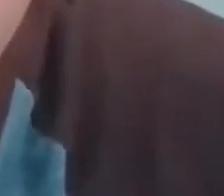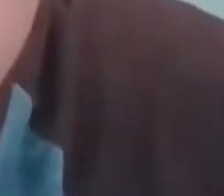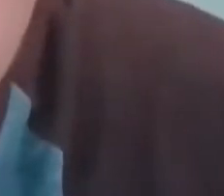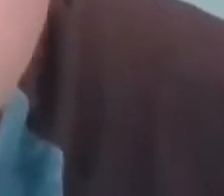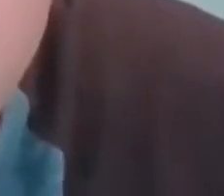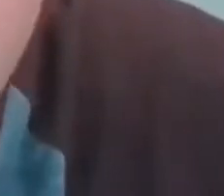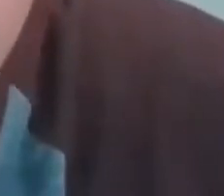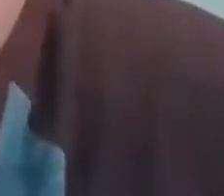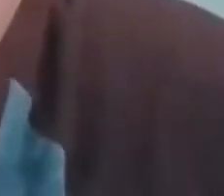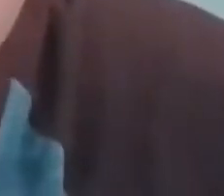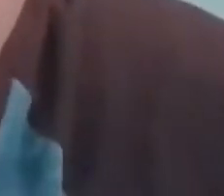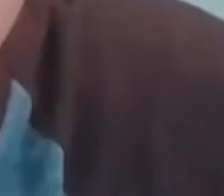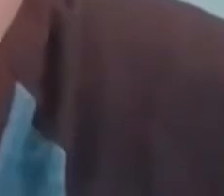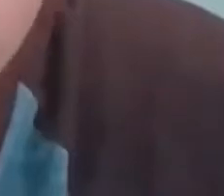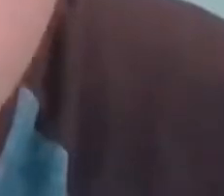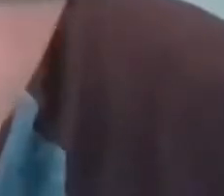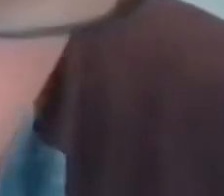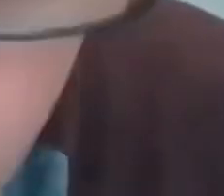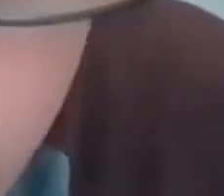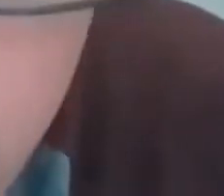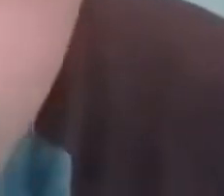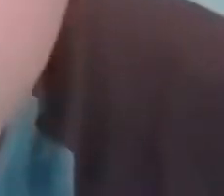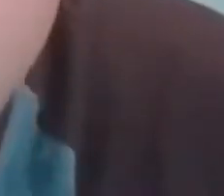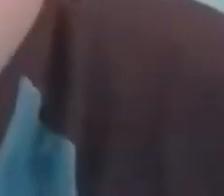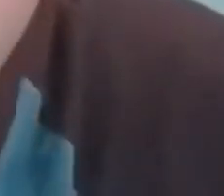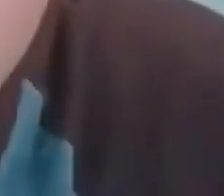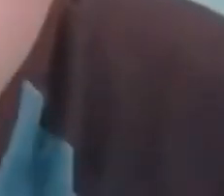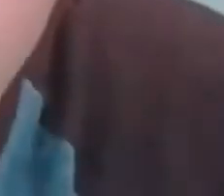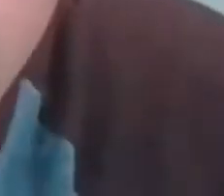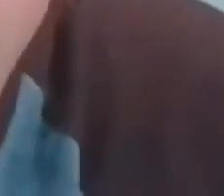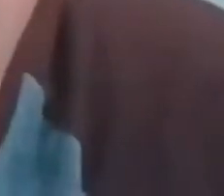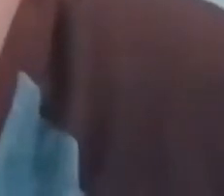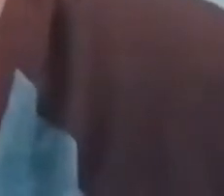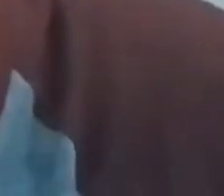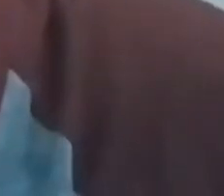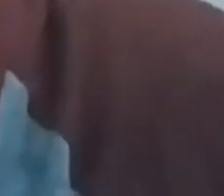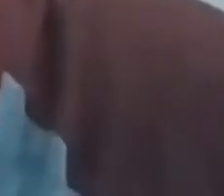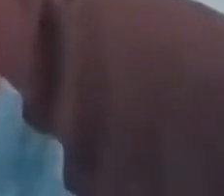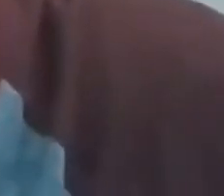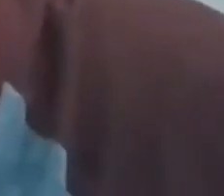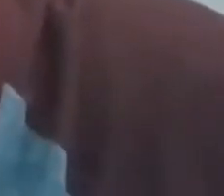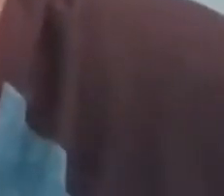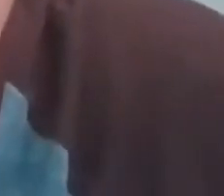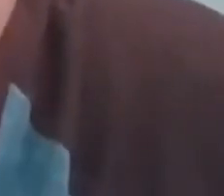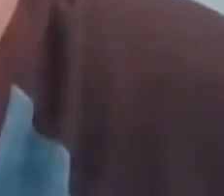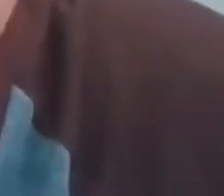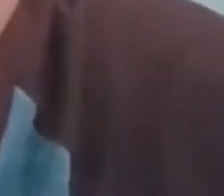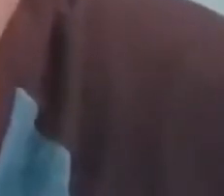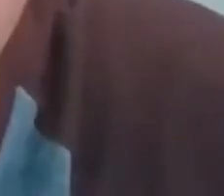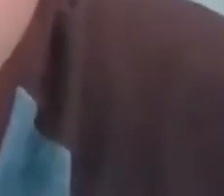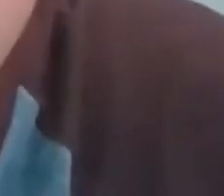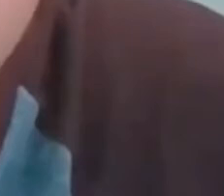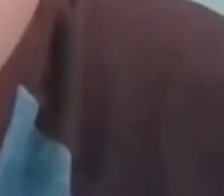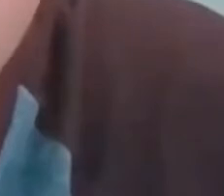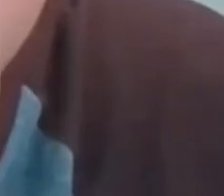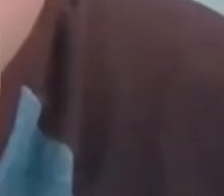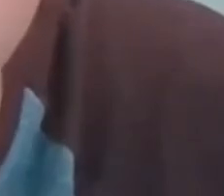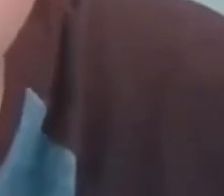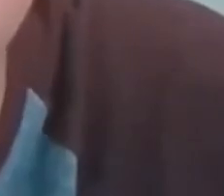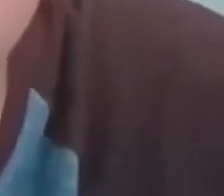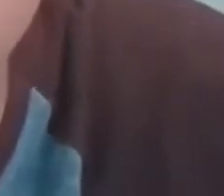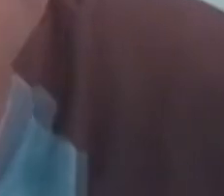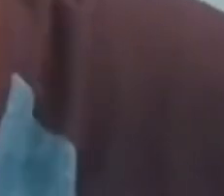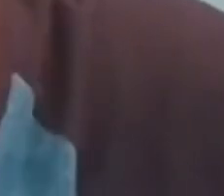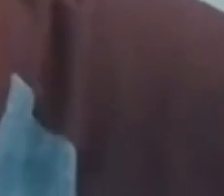governo de São Paulo, primeiro, e o segundo foi em Bucs de